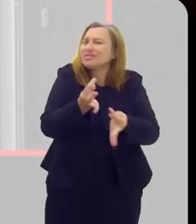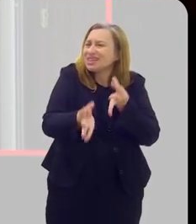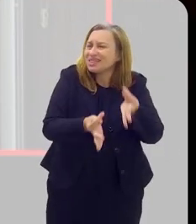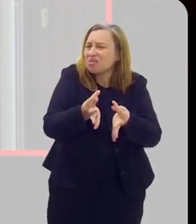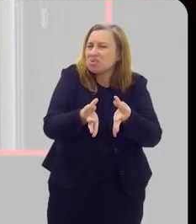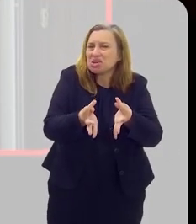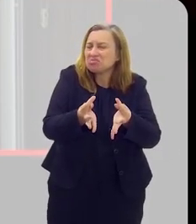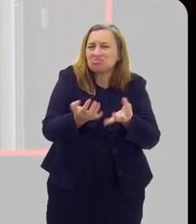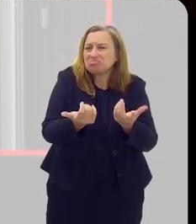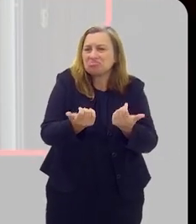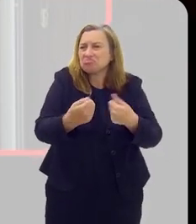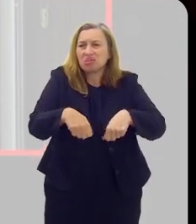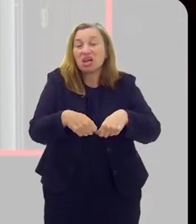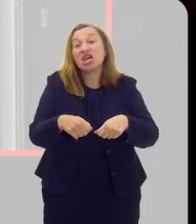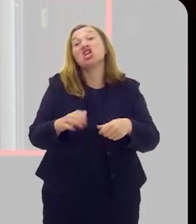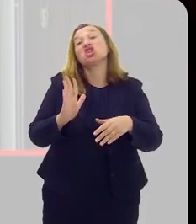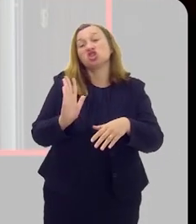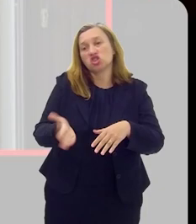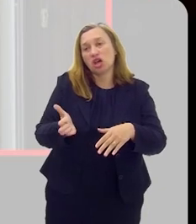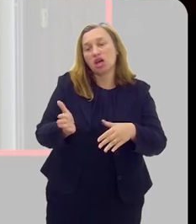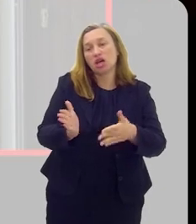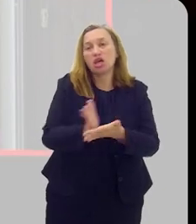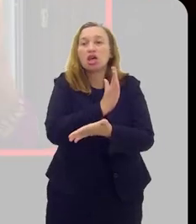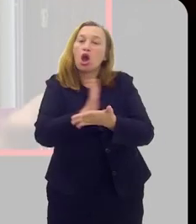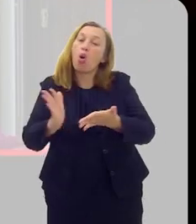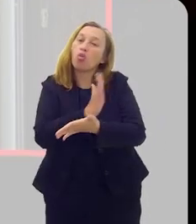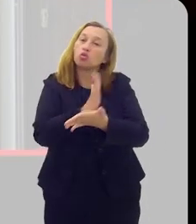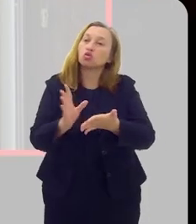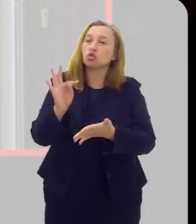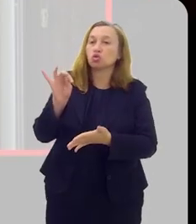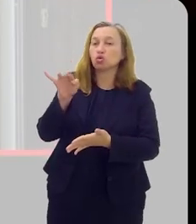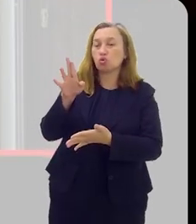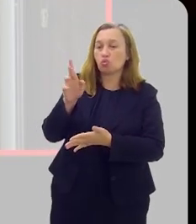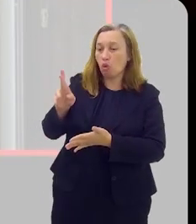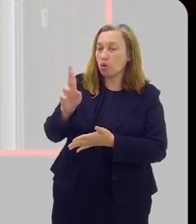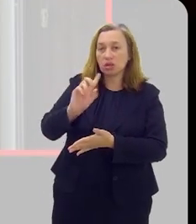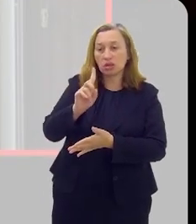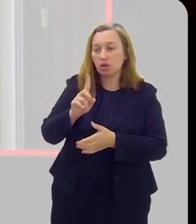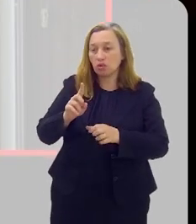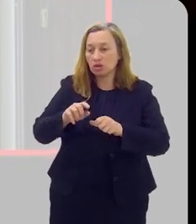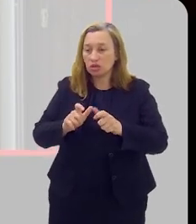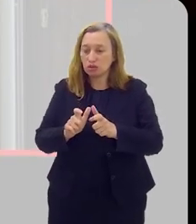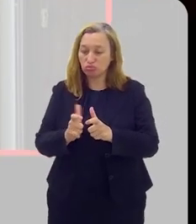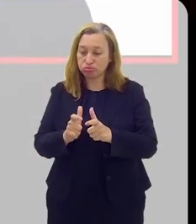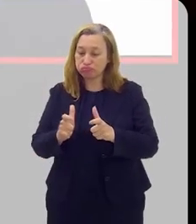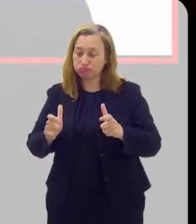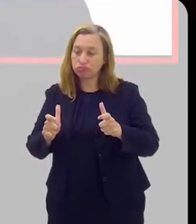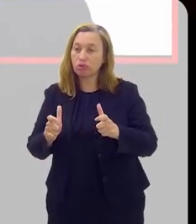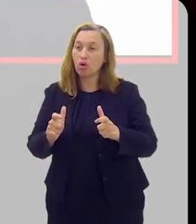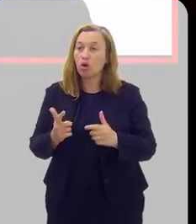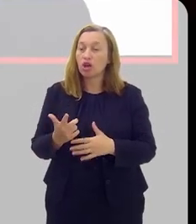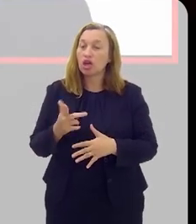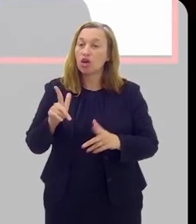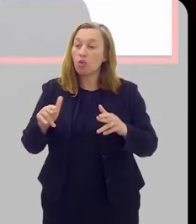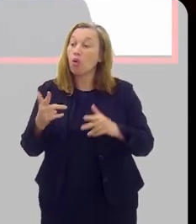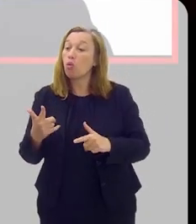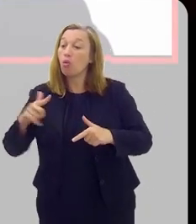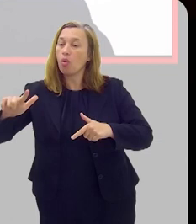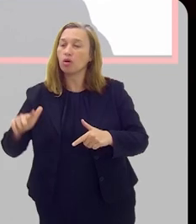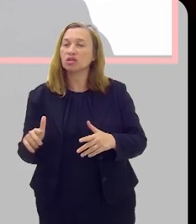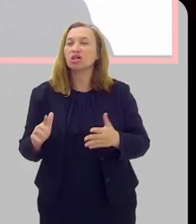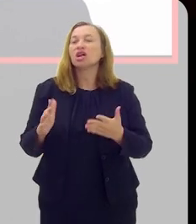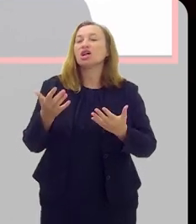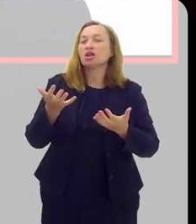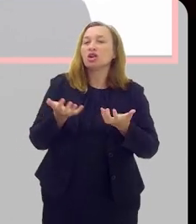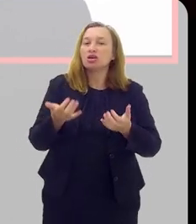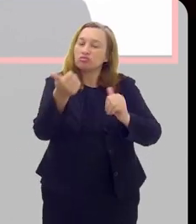tratamento desnecessário, já que alguns tumores não evoluem, como outros. Enfim, queria que o senhor fizesse uma